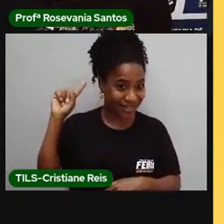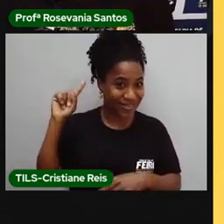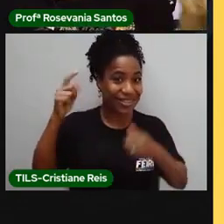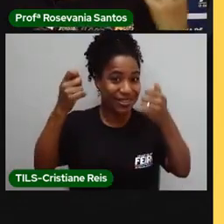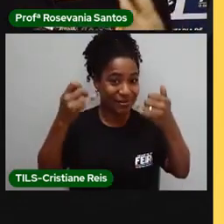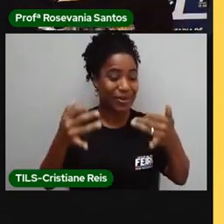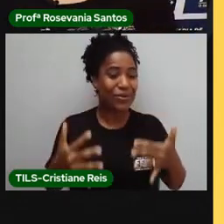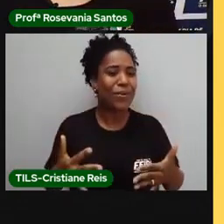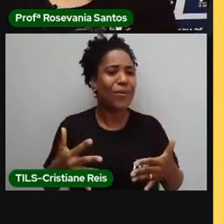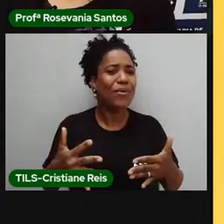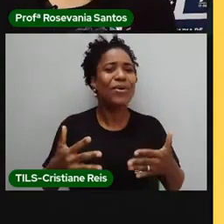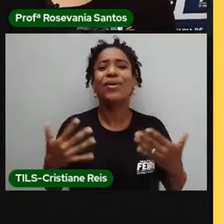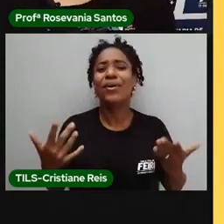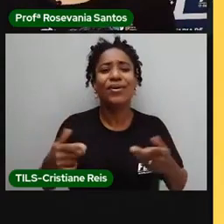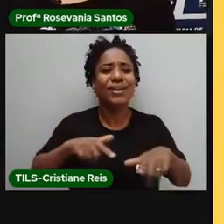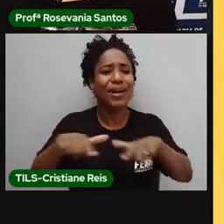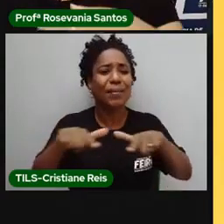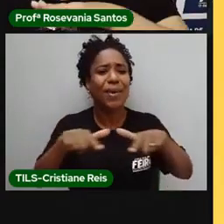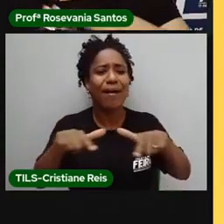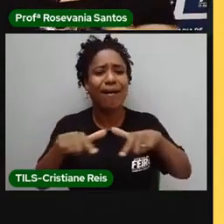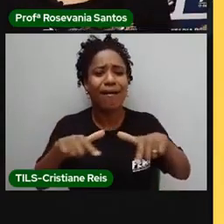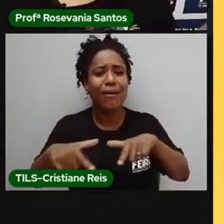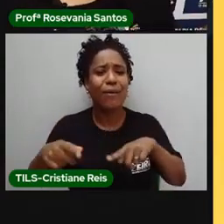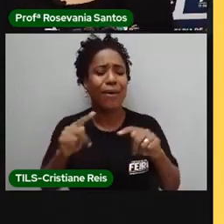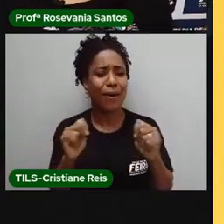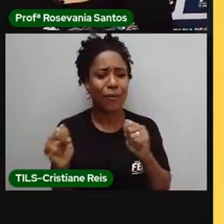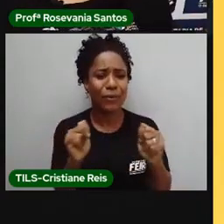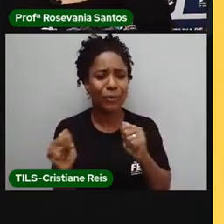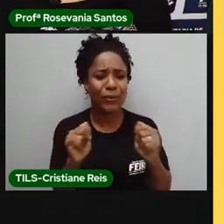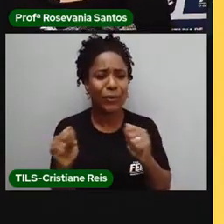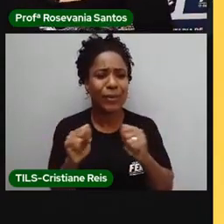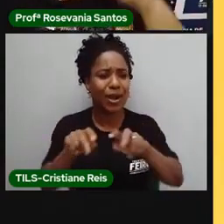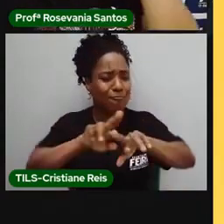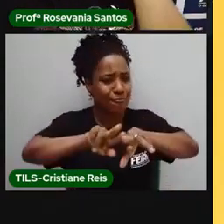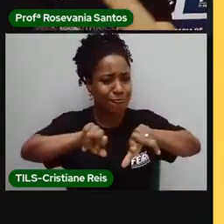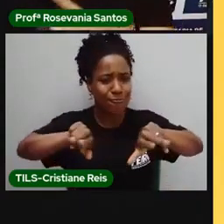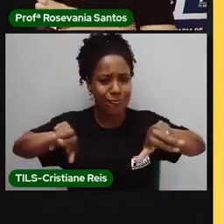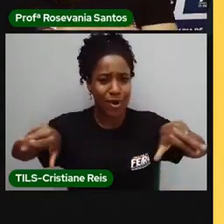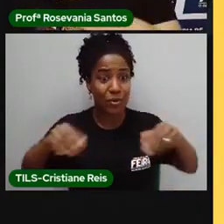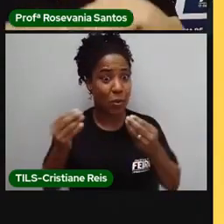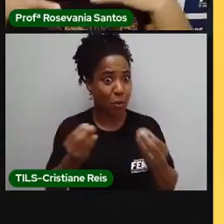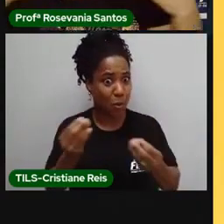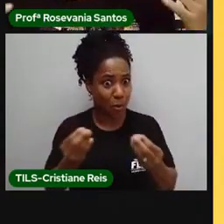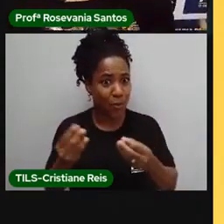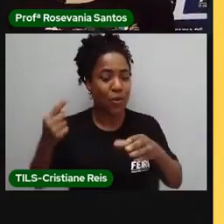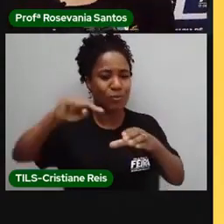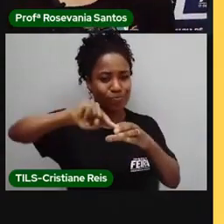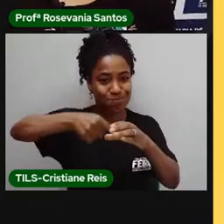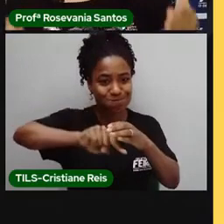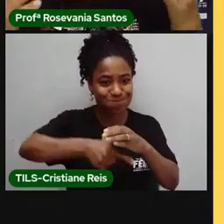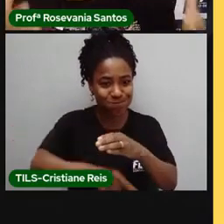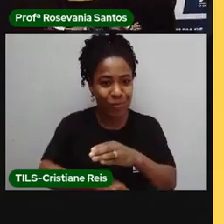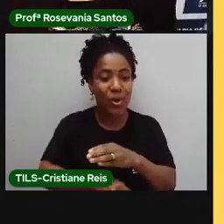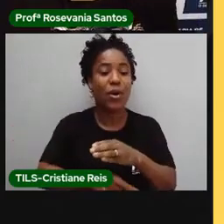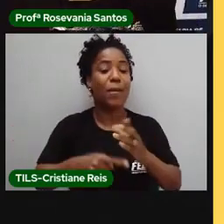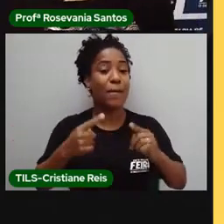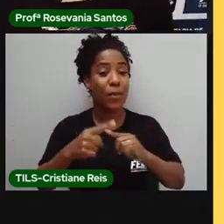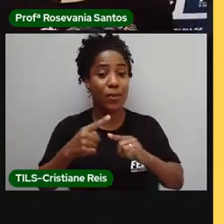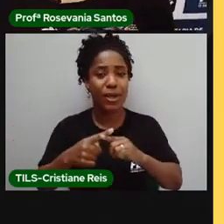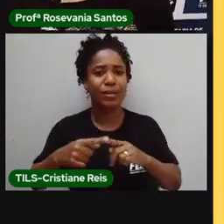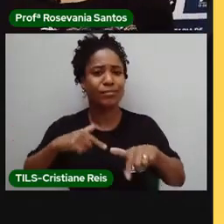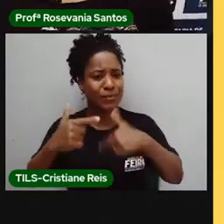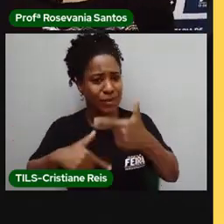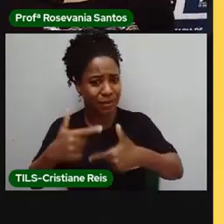vamos mostrar como é que esse trabalho, das mais diversas atividades econômicas, elas interferem na